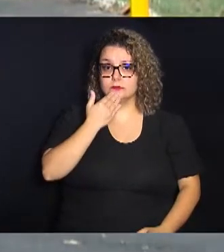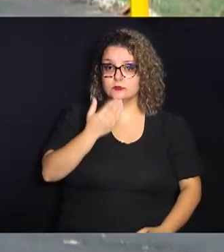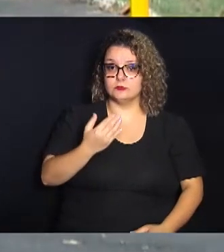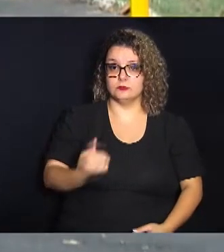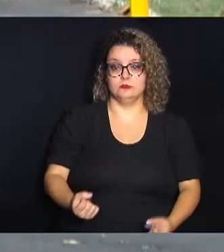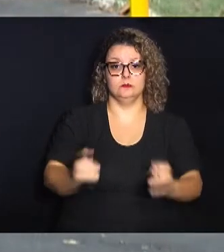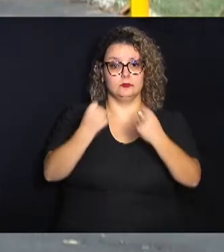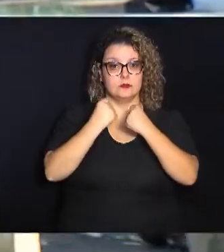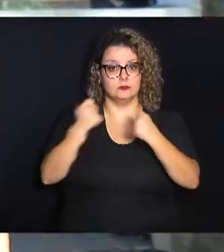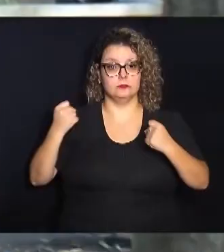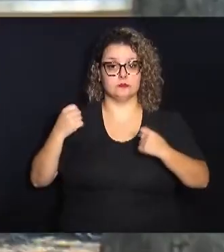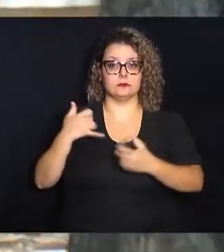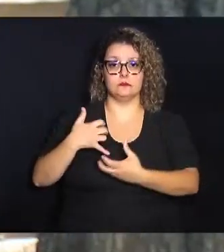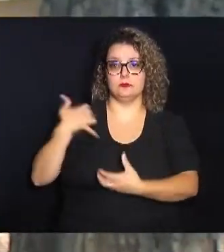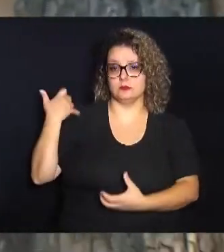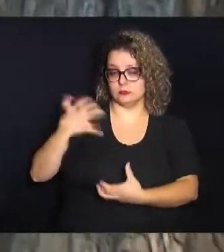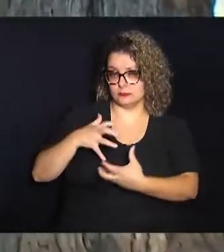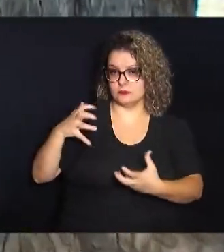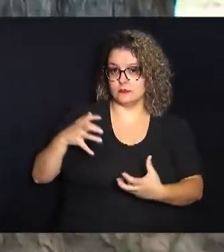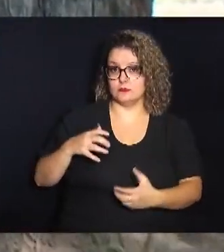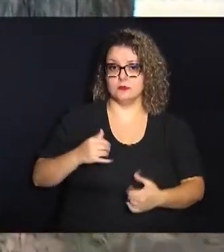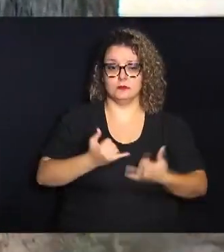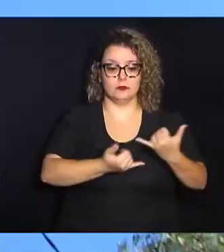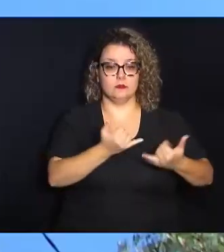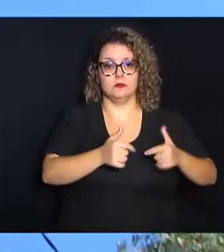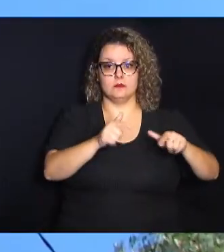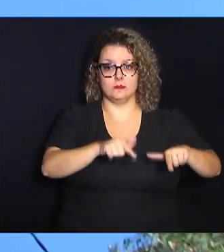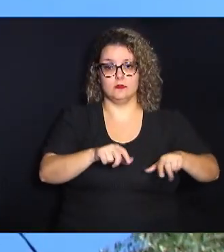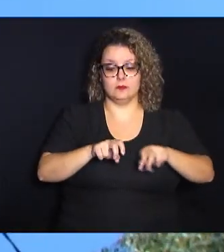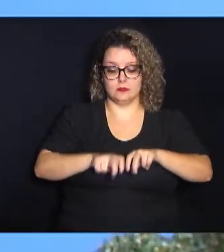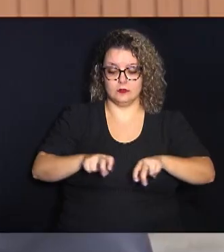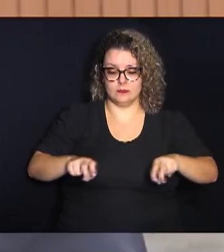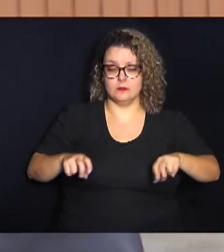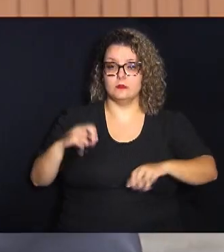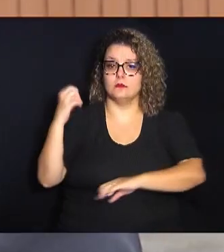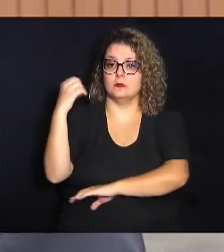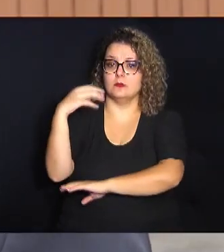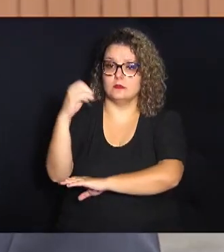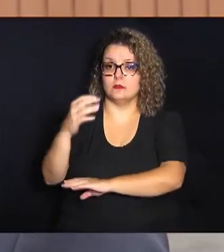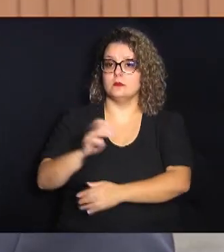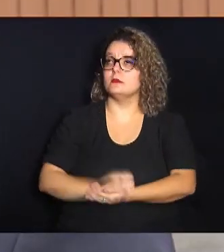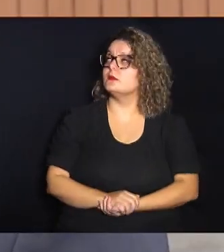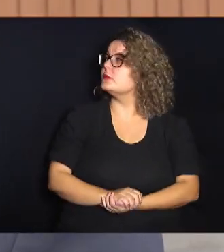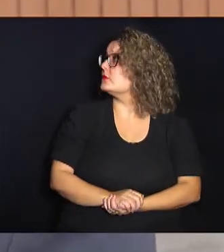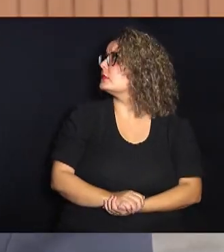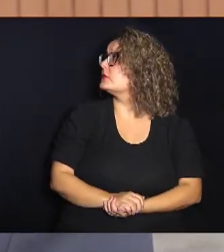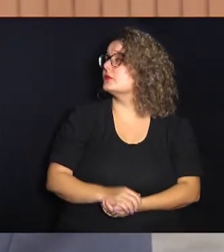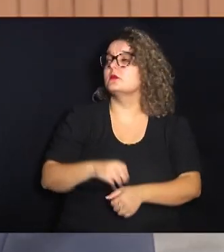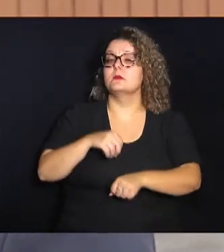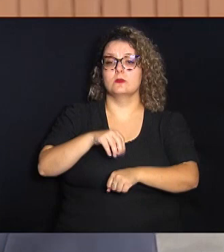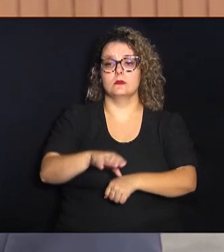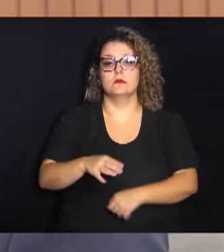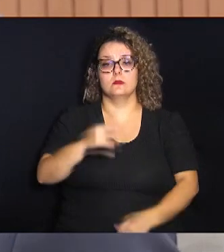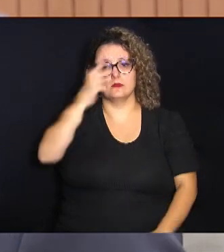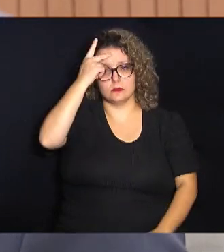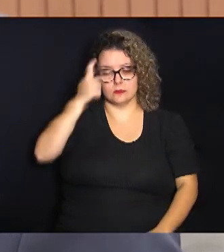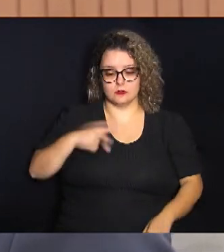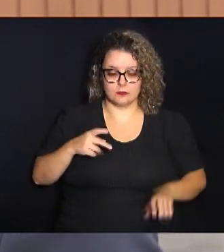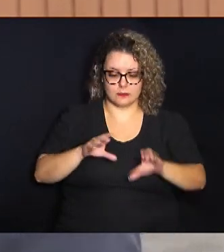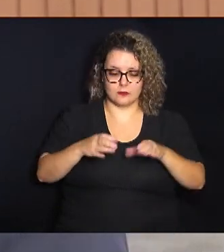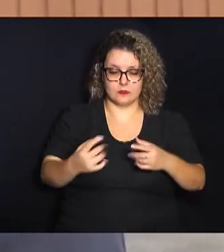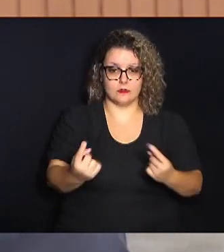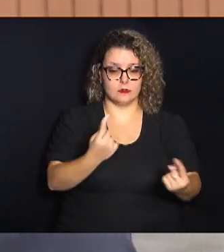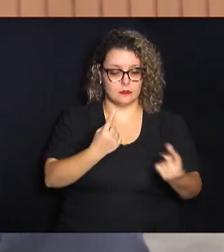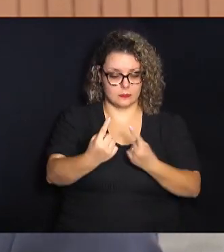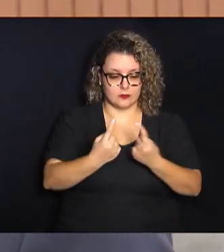Academia da Terceira Idade Playground Bancos e Iluminação A indicação partiu por parte da própria comunidade então